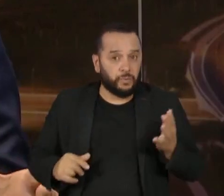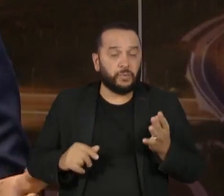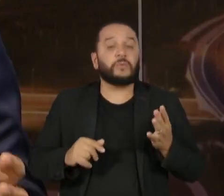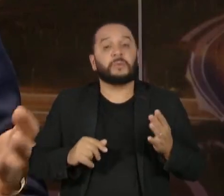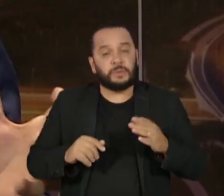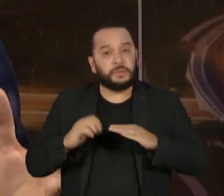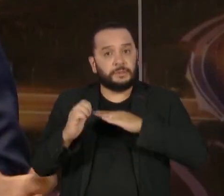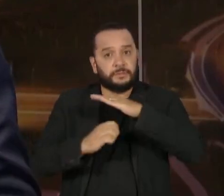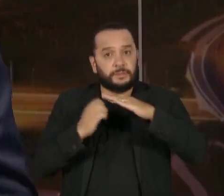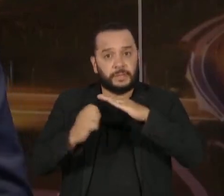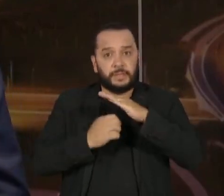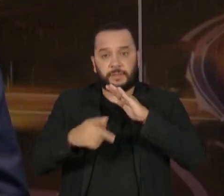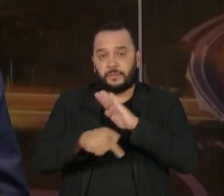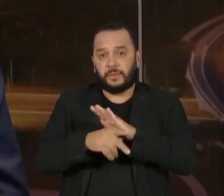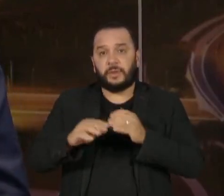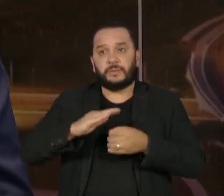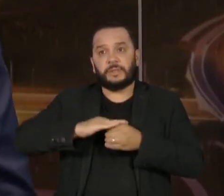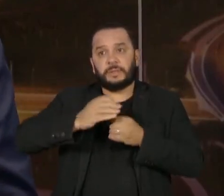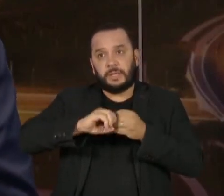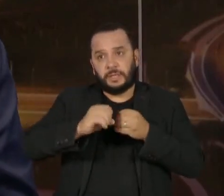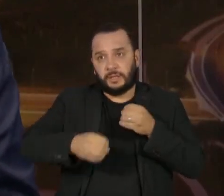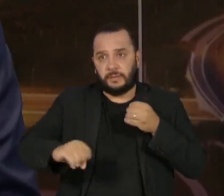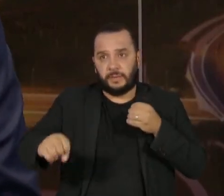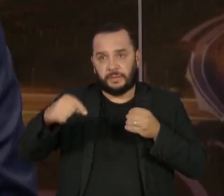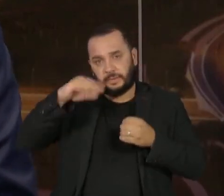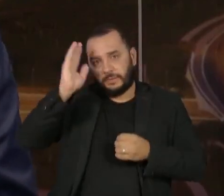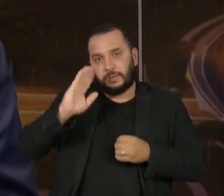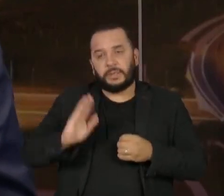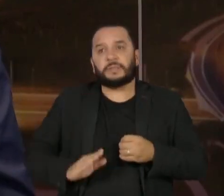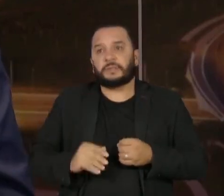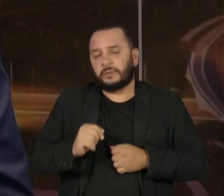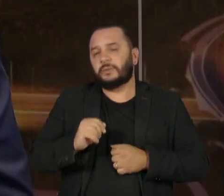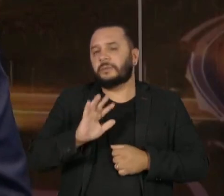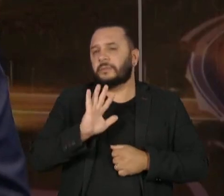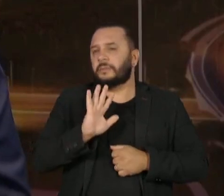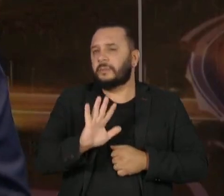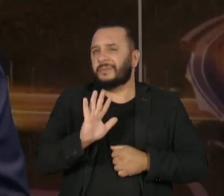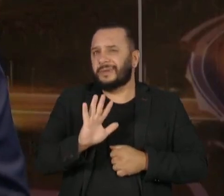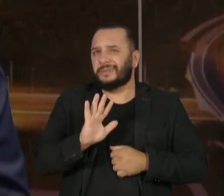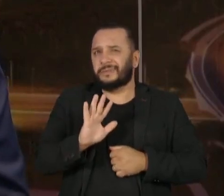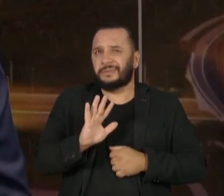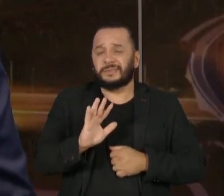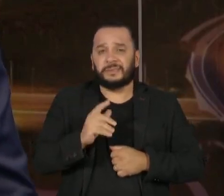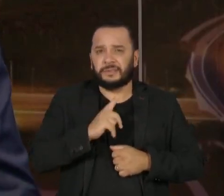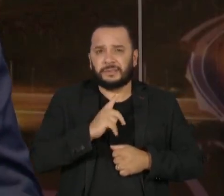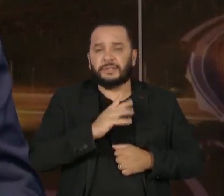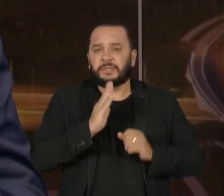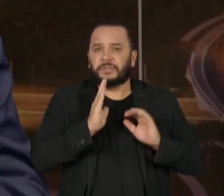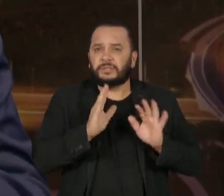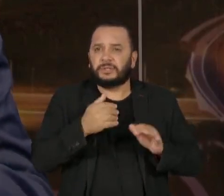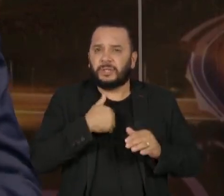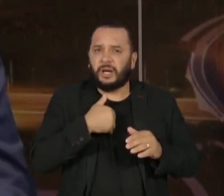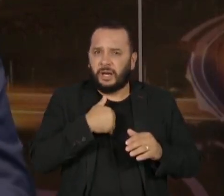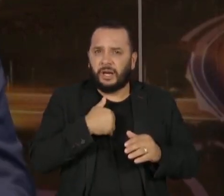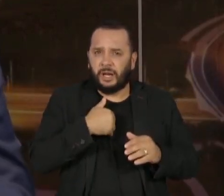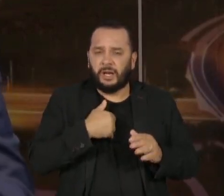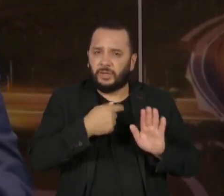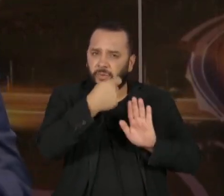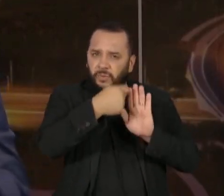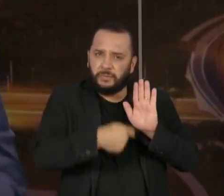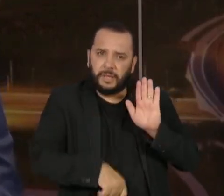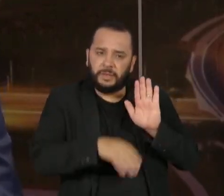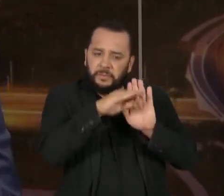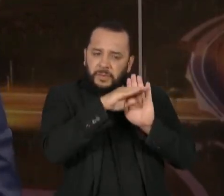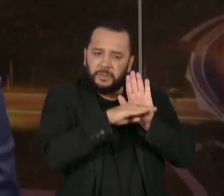saneamento no Brasil, as empresas estaduais, não foi, em geral, a versão final votada. De alguma